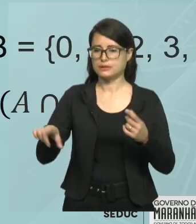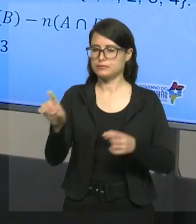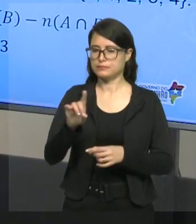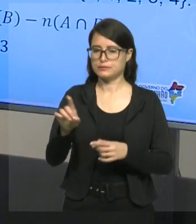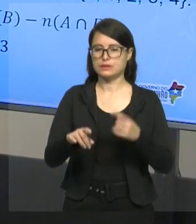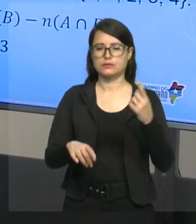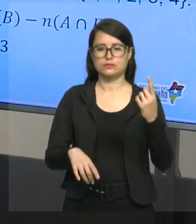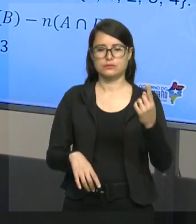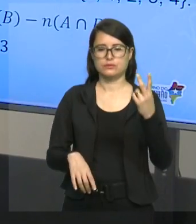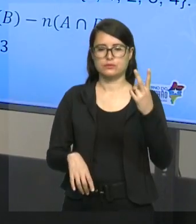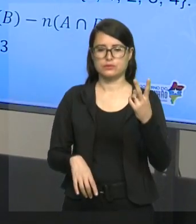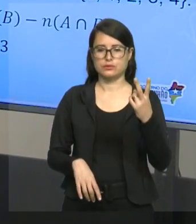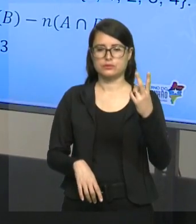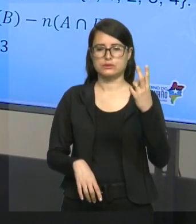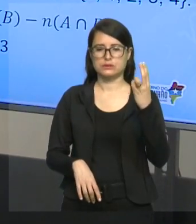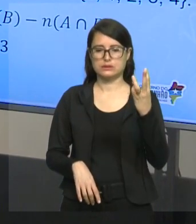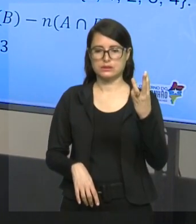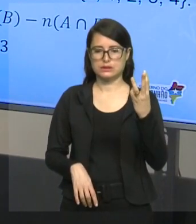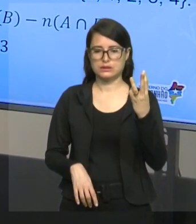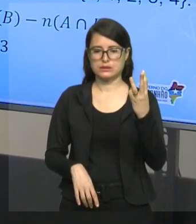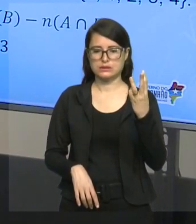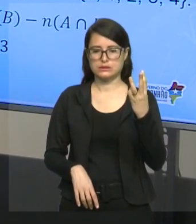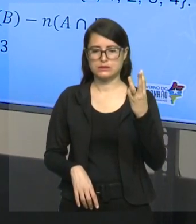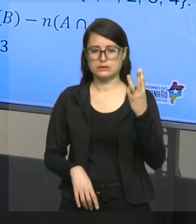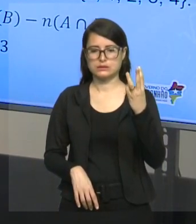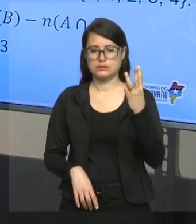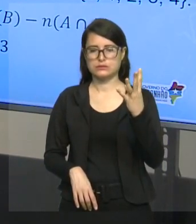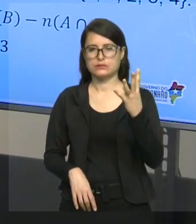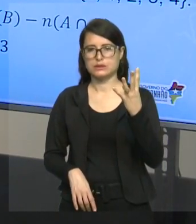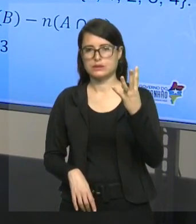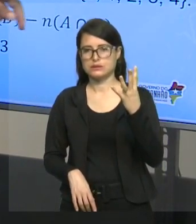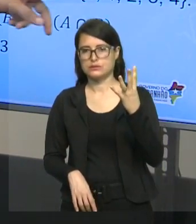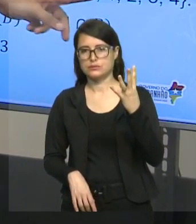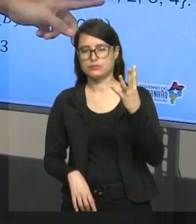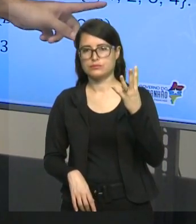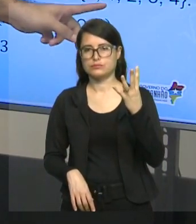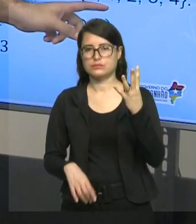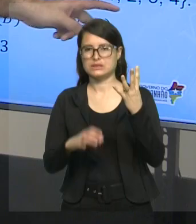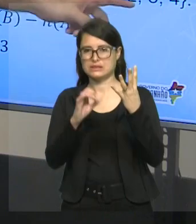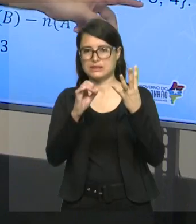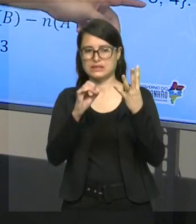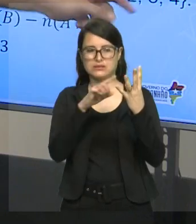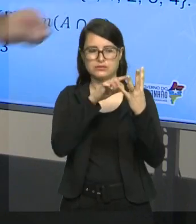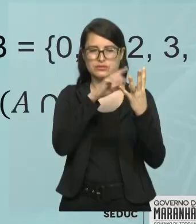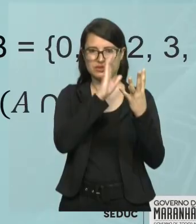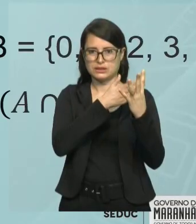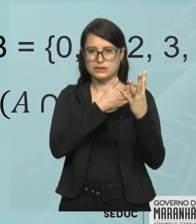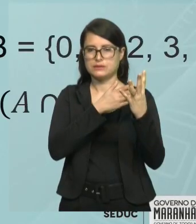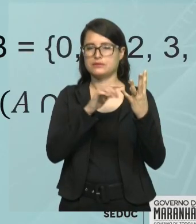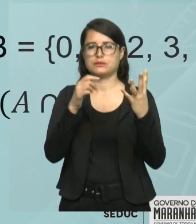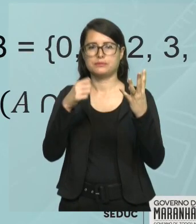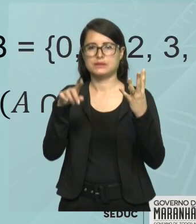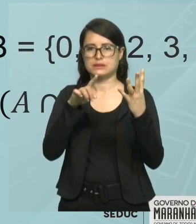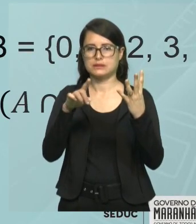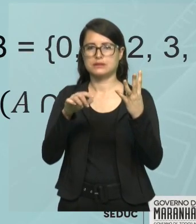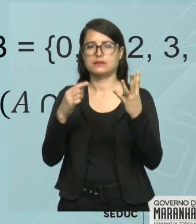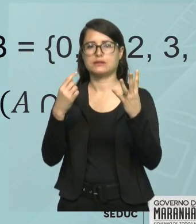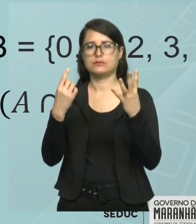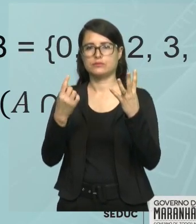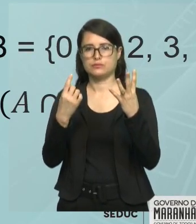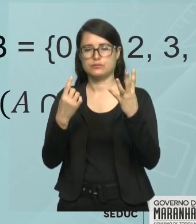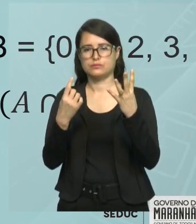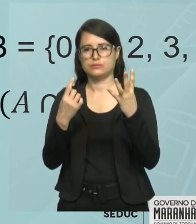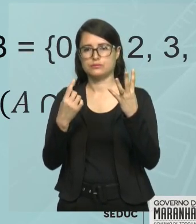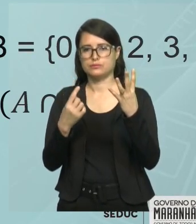três, quatro, não posso mais conferir o zero, dois e o quatro, tenho um, cinco, seis elementos. Então, de fato,